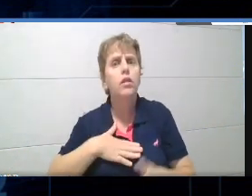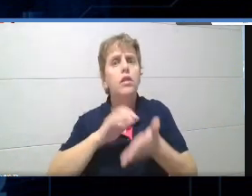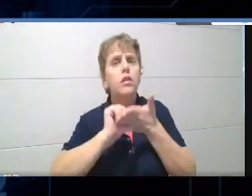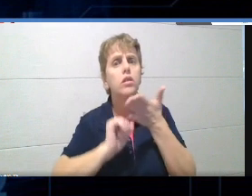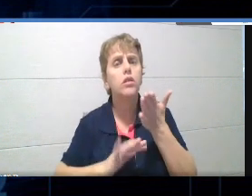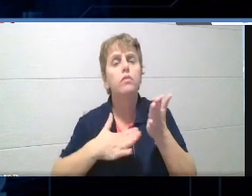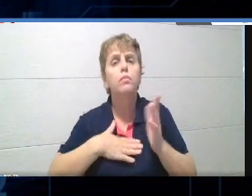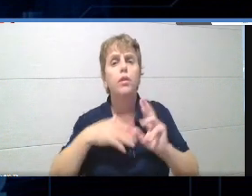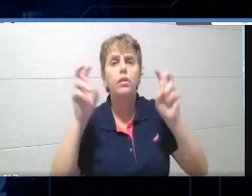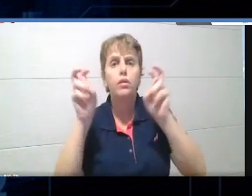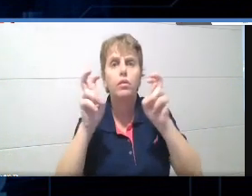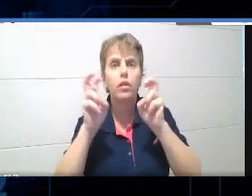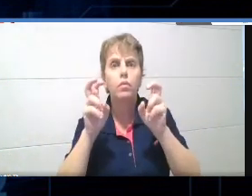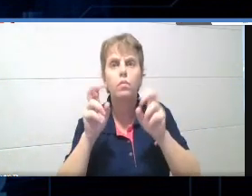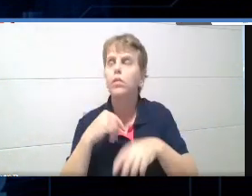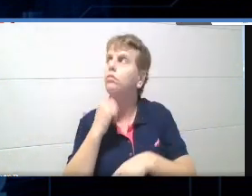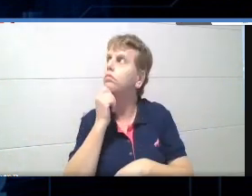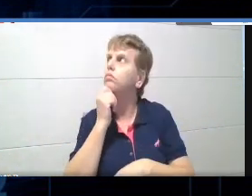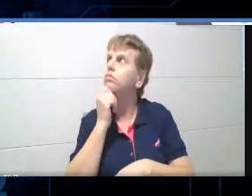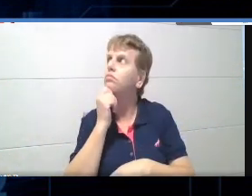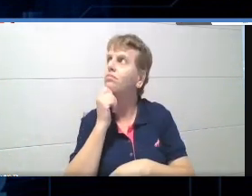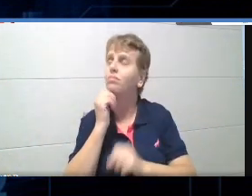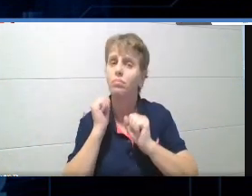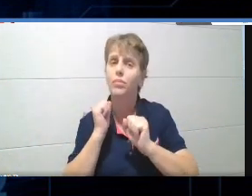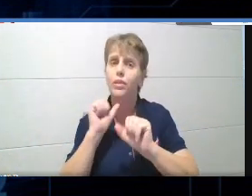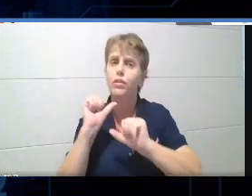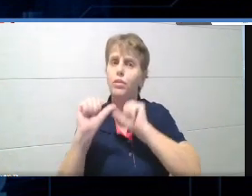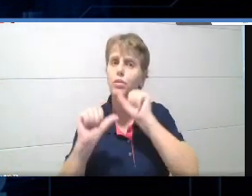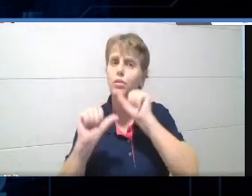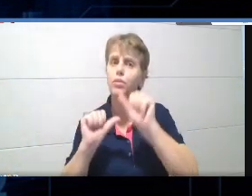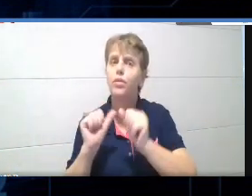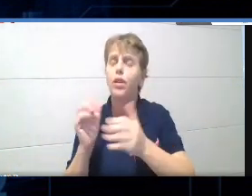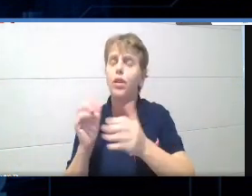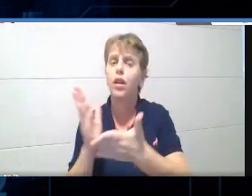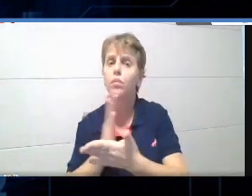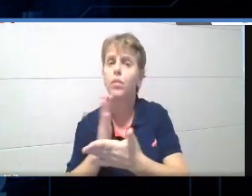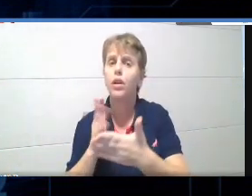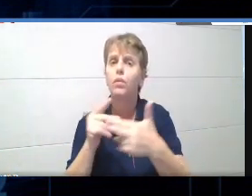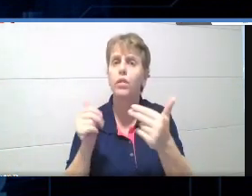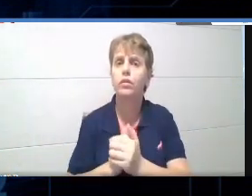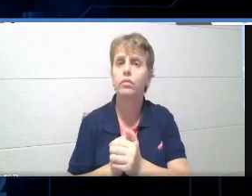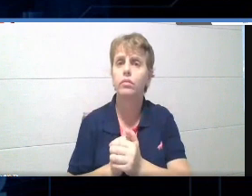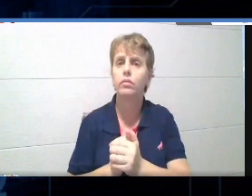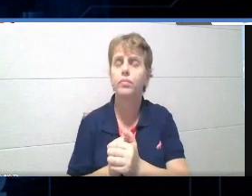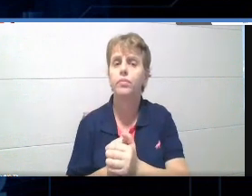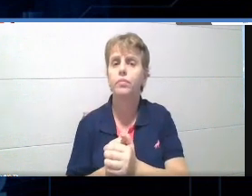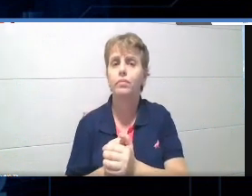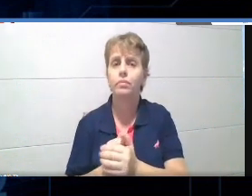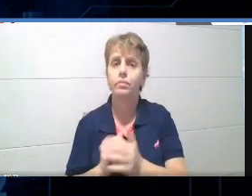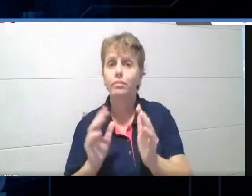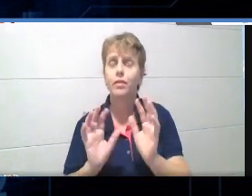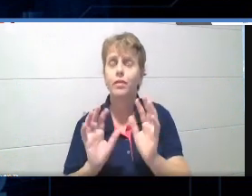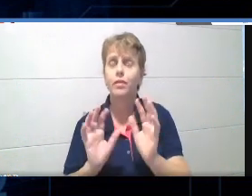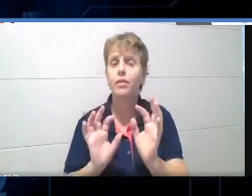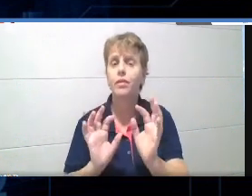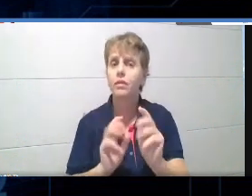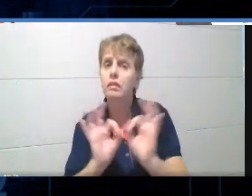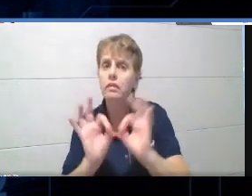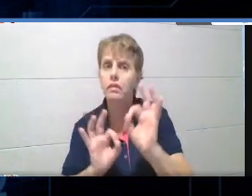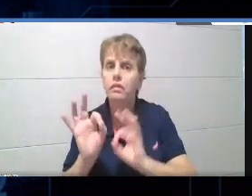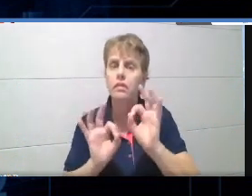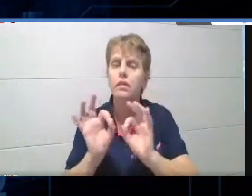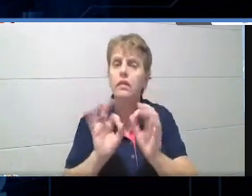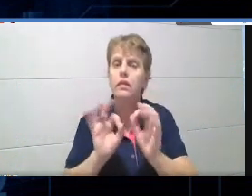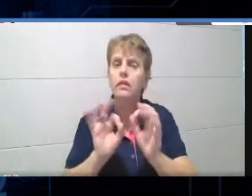eu não consigo dar uma mudadinha nele? Será que eu não consigo dar uma, né, uma adaptada pra eu conseguir